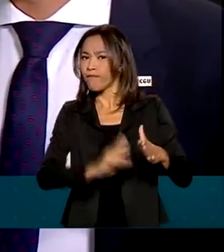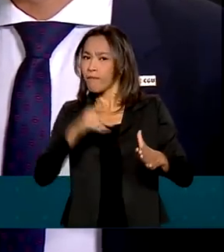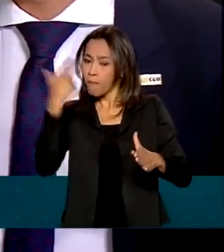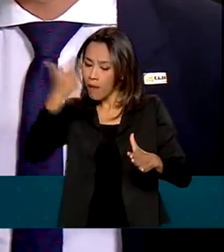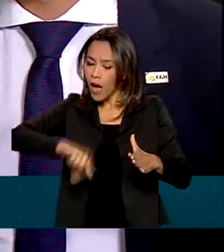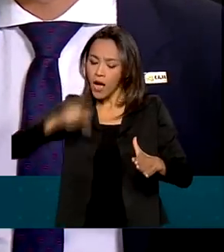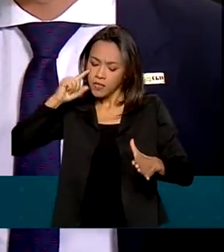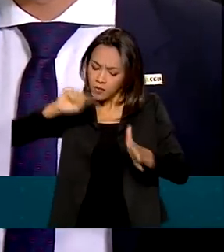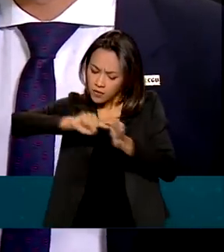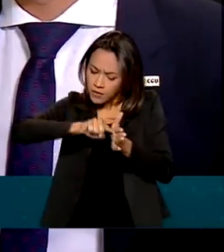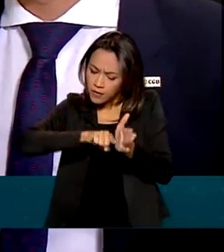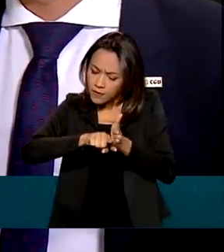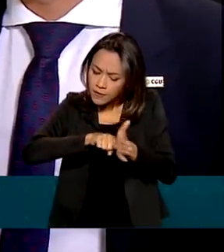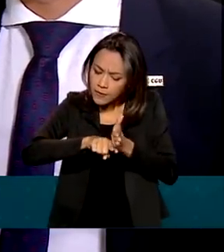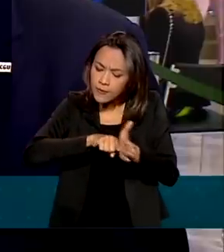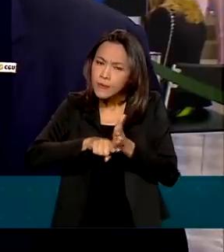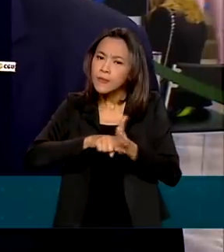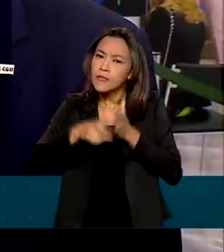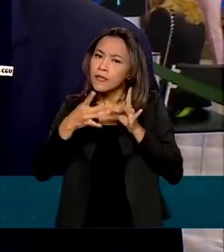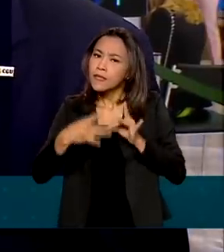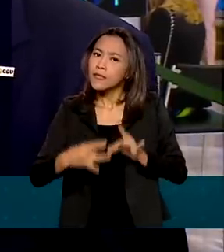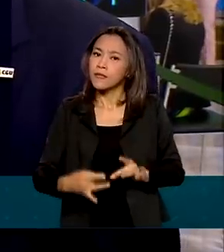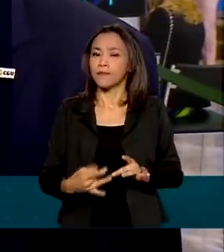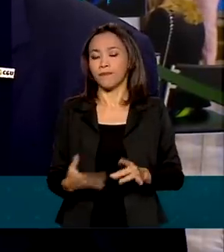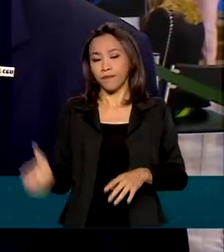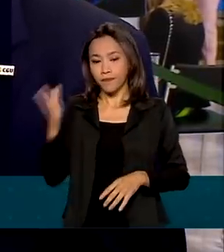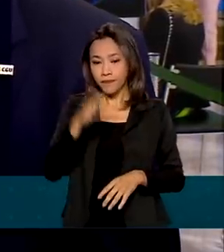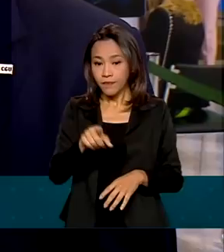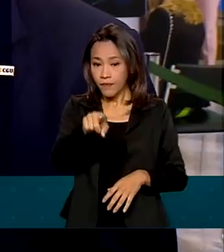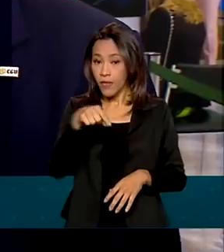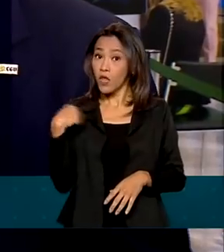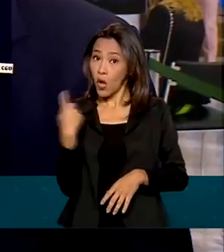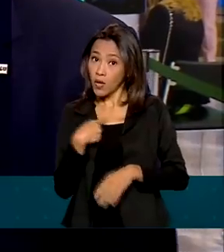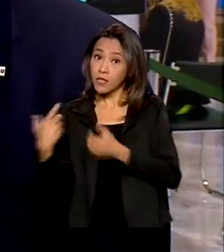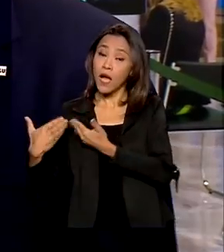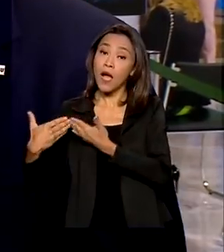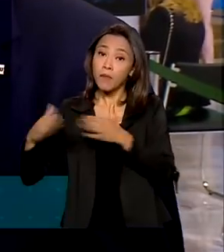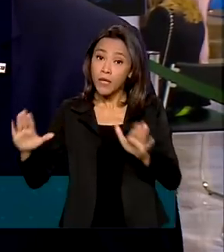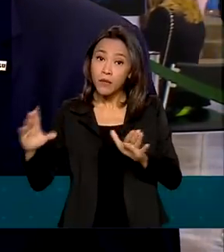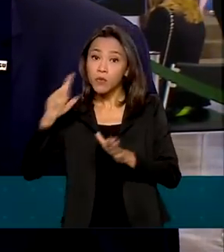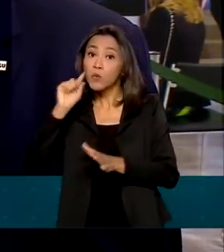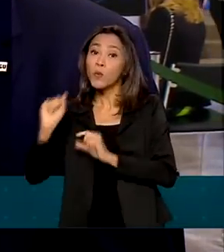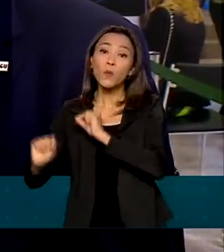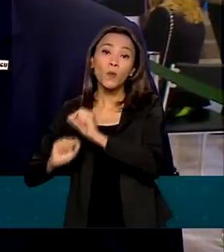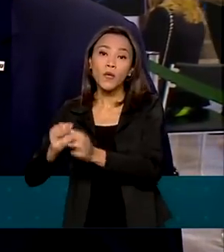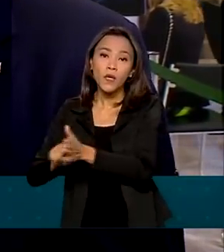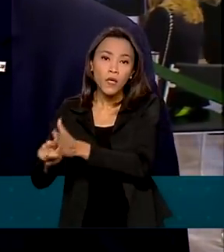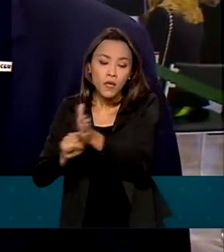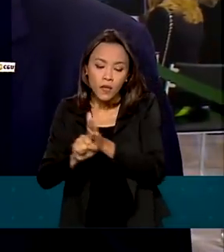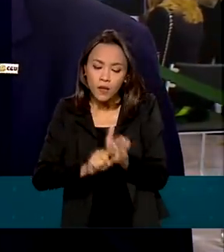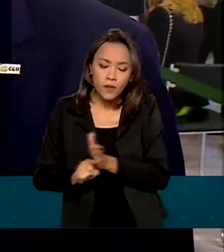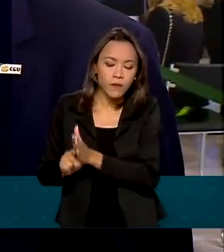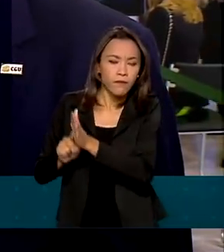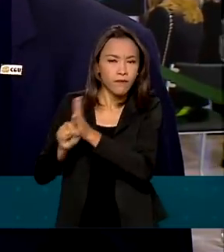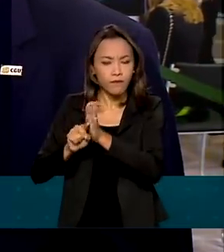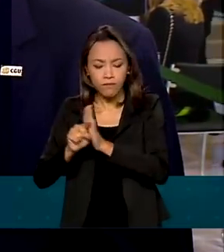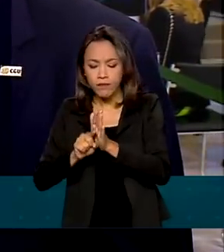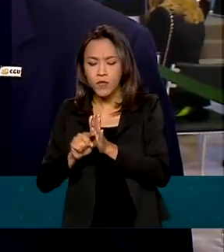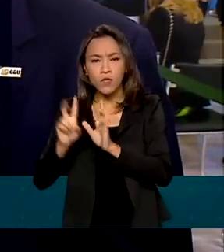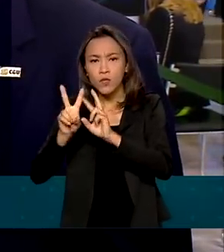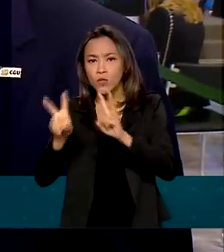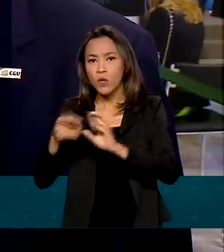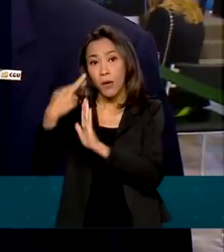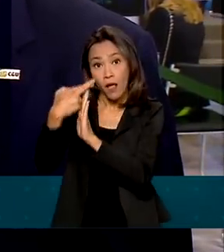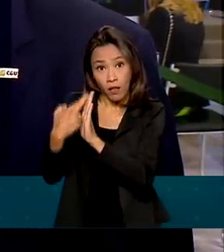aprofundadas sejam feitas. Abrimos uma investigação preliminar de semana passada, uma auditoria específica em relação aos